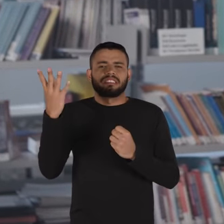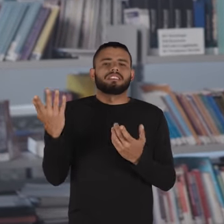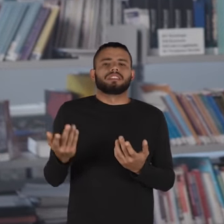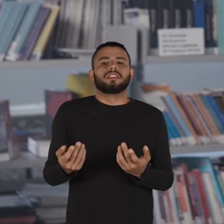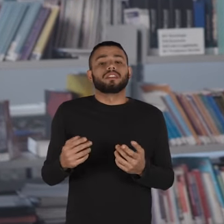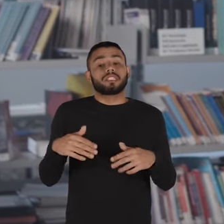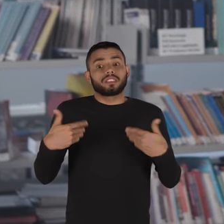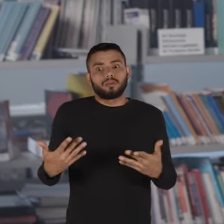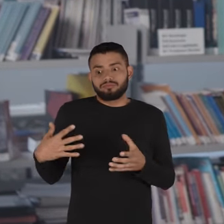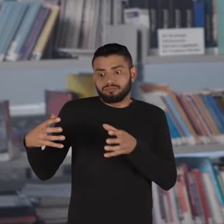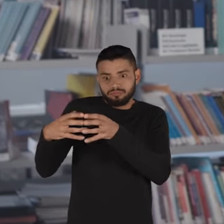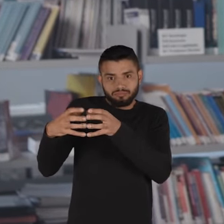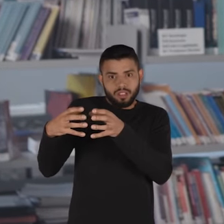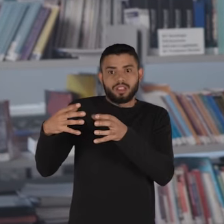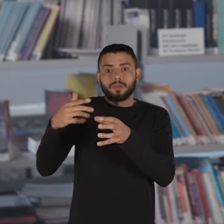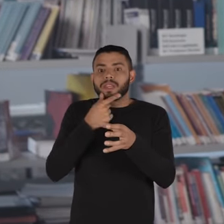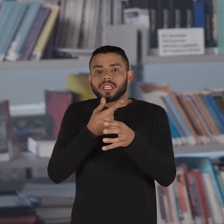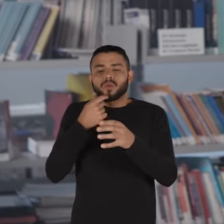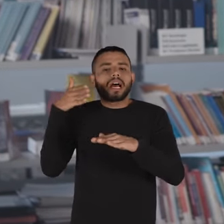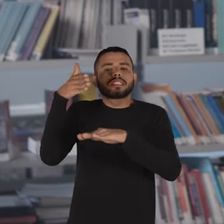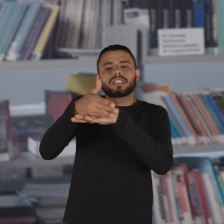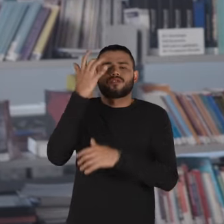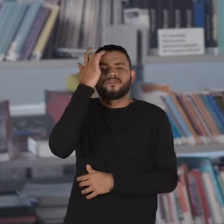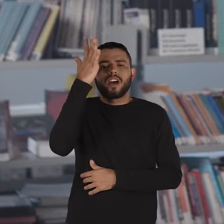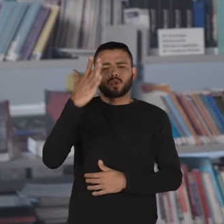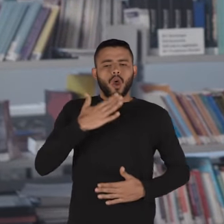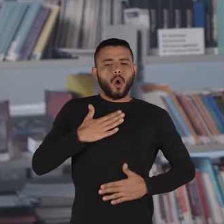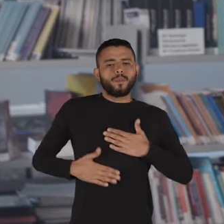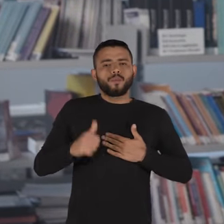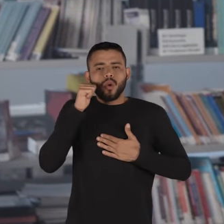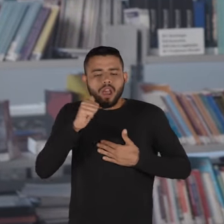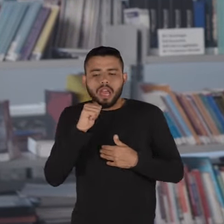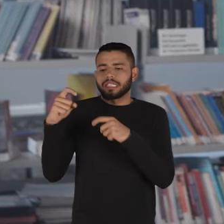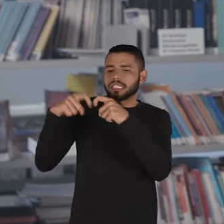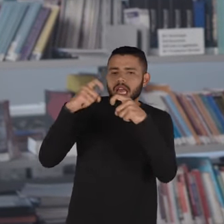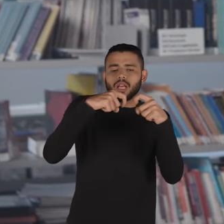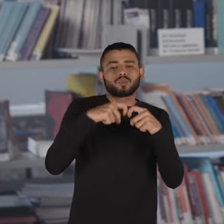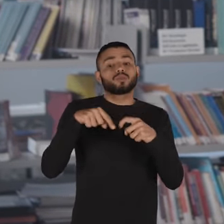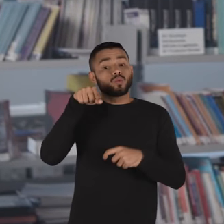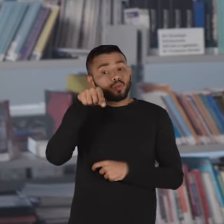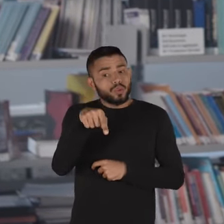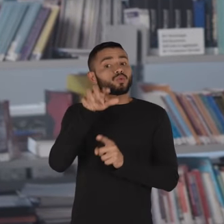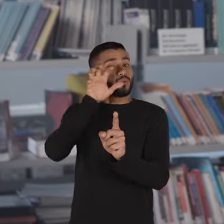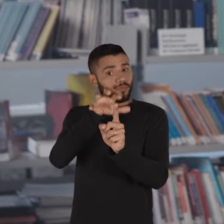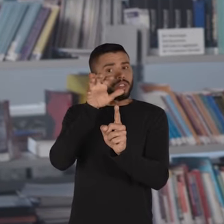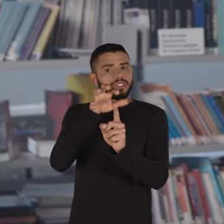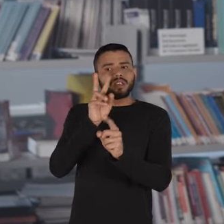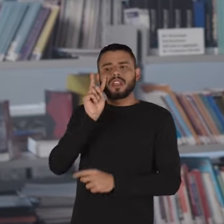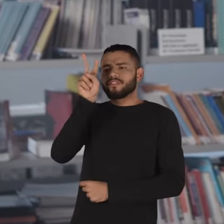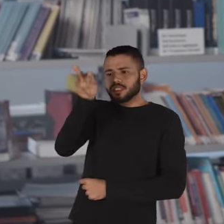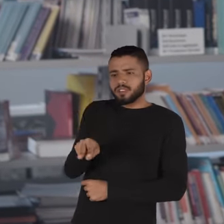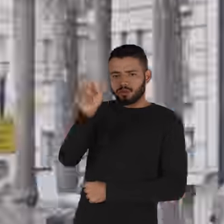também, né? Então essa geração tem um acesso muito fácil a corpos, a sexo. E tudo isso interfere também na